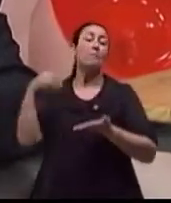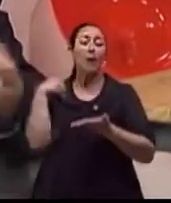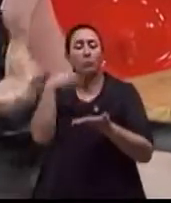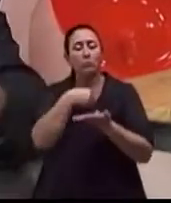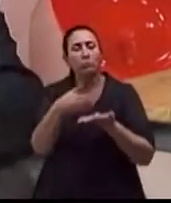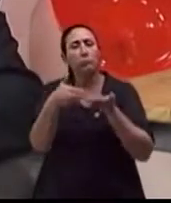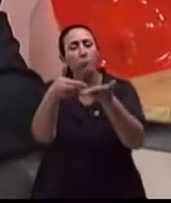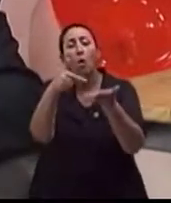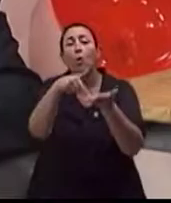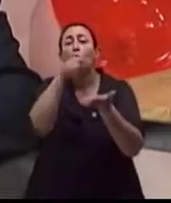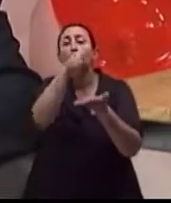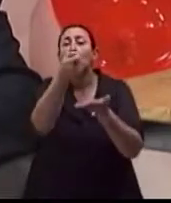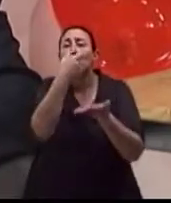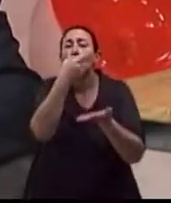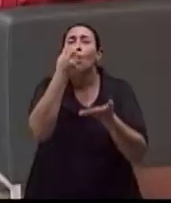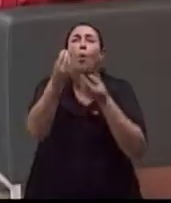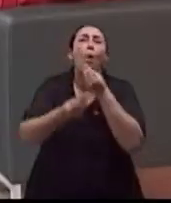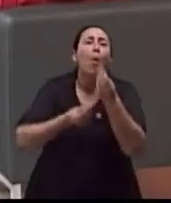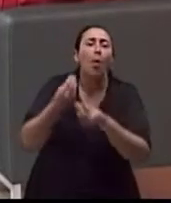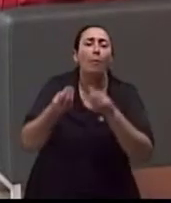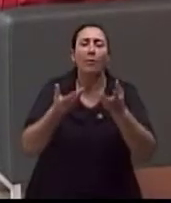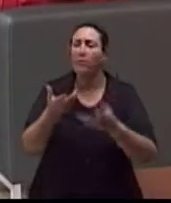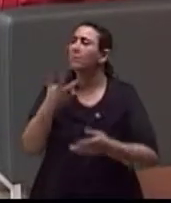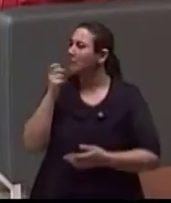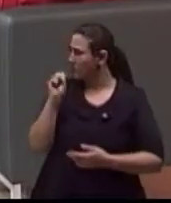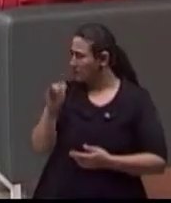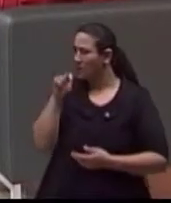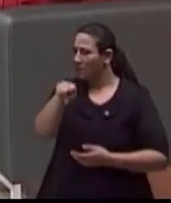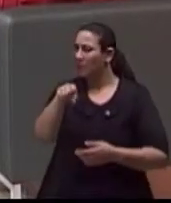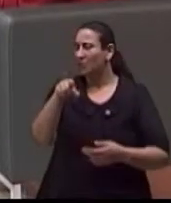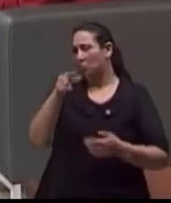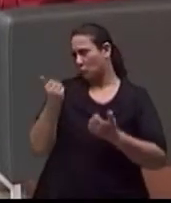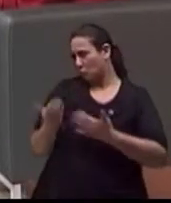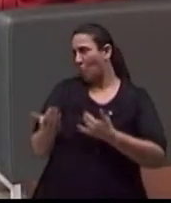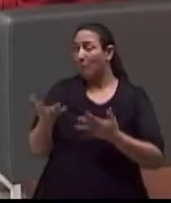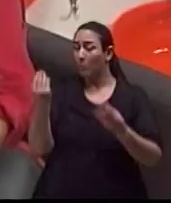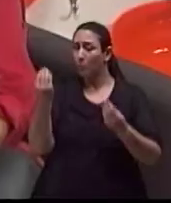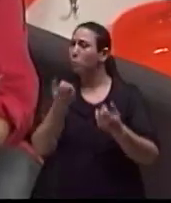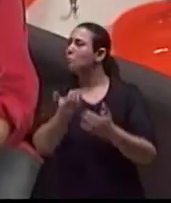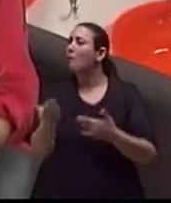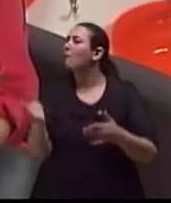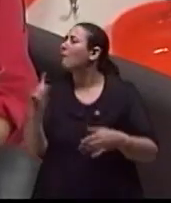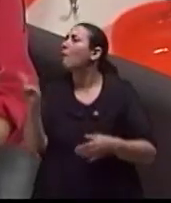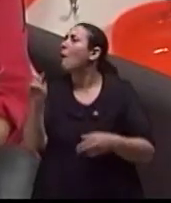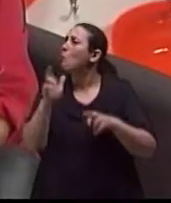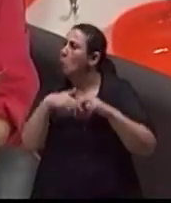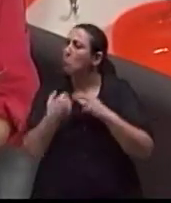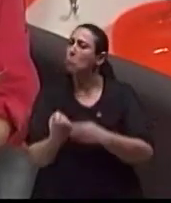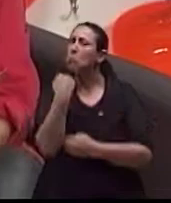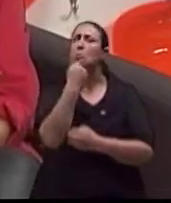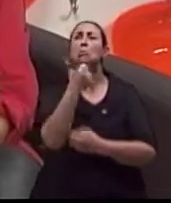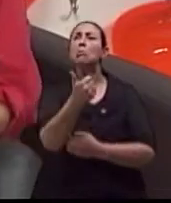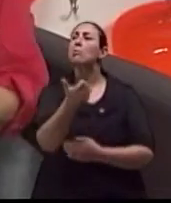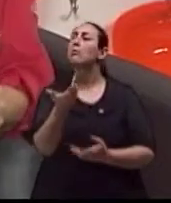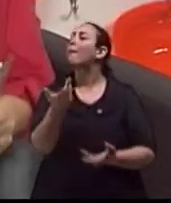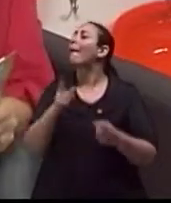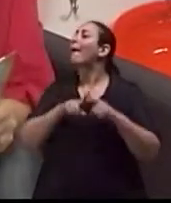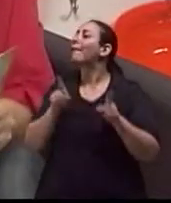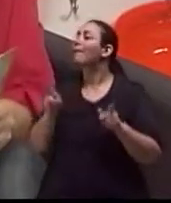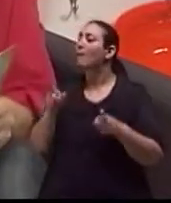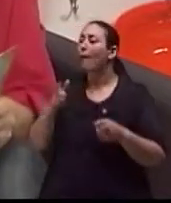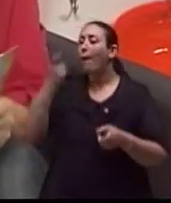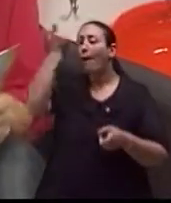um médico. Não dá para sair tomando. Ela vai prejudicar esse jovem se ele continuar? Porque muitos não é nem por falta de ereção. É para...